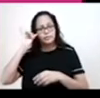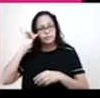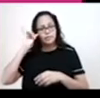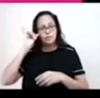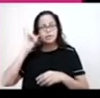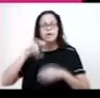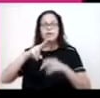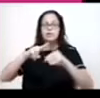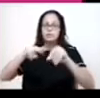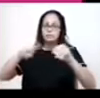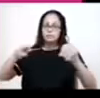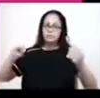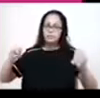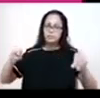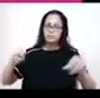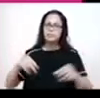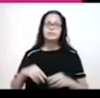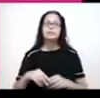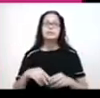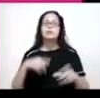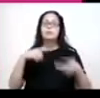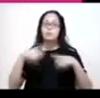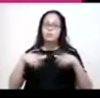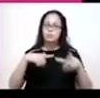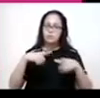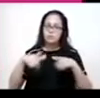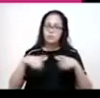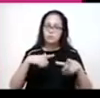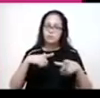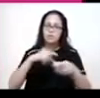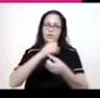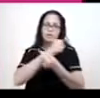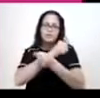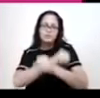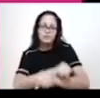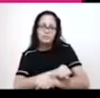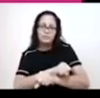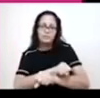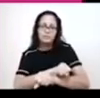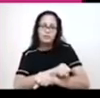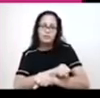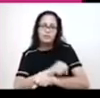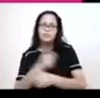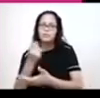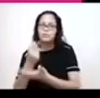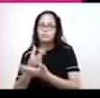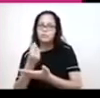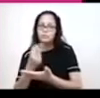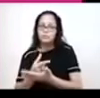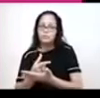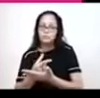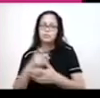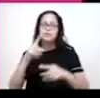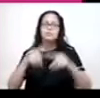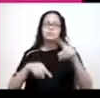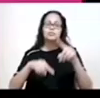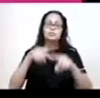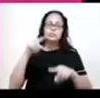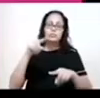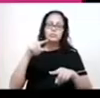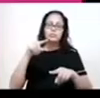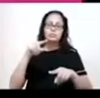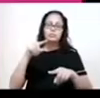de exploração. A mão de obra utilizada era a mão de obra escrava. E acontecia a importação de produtos manufaturados. Ou seja,